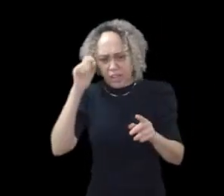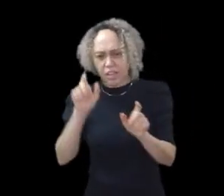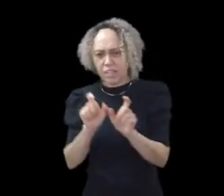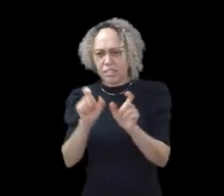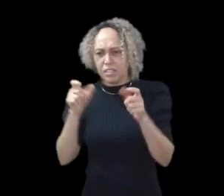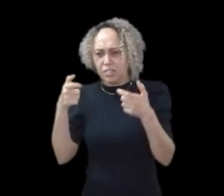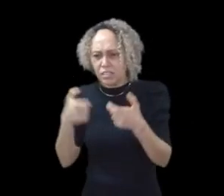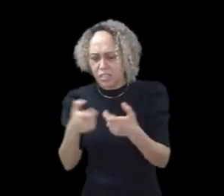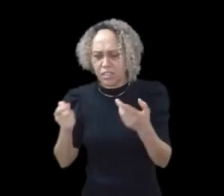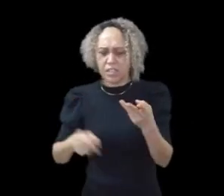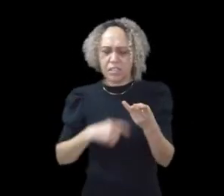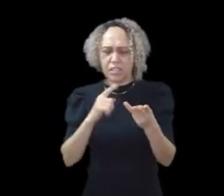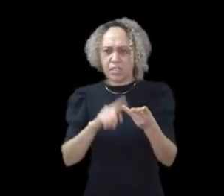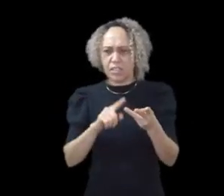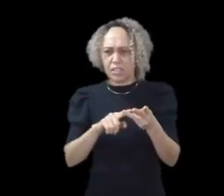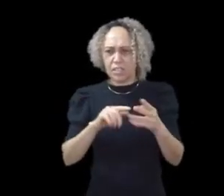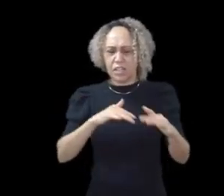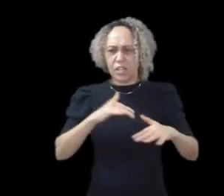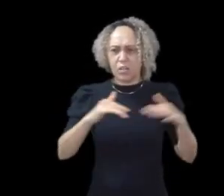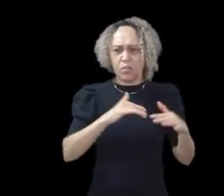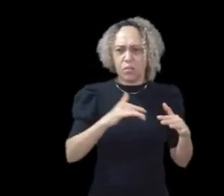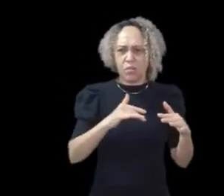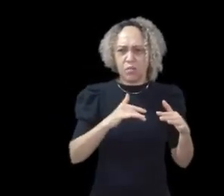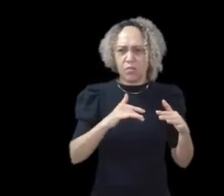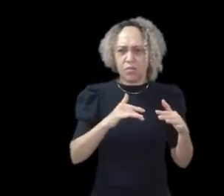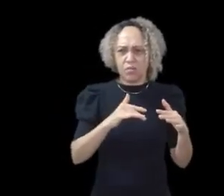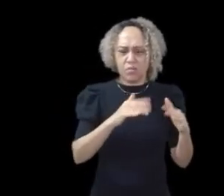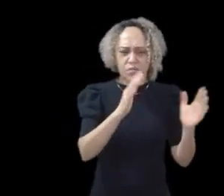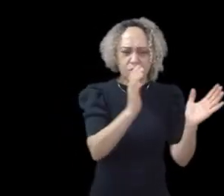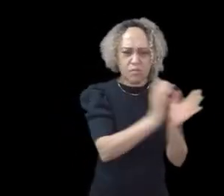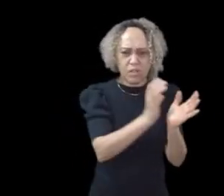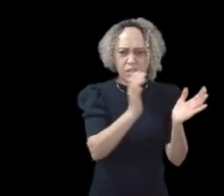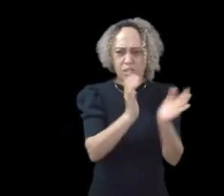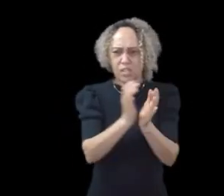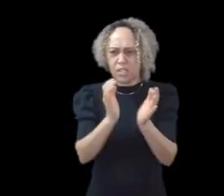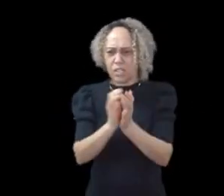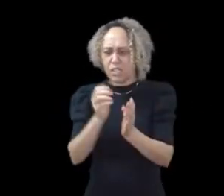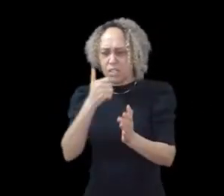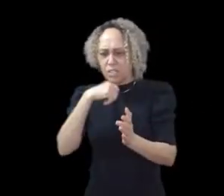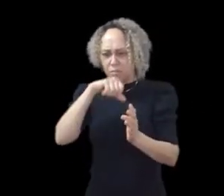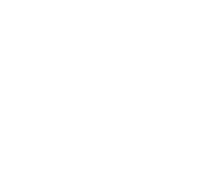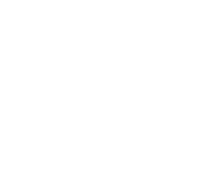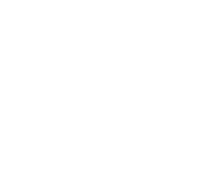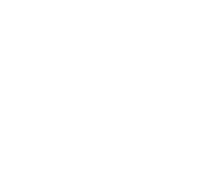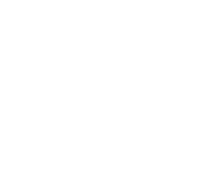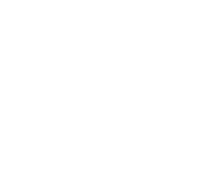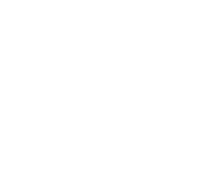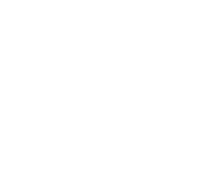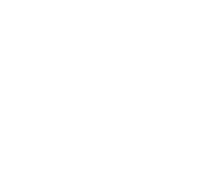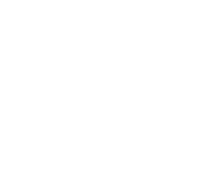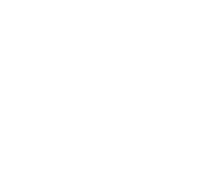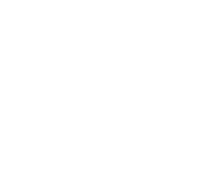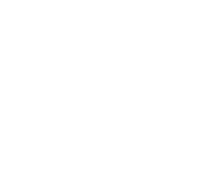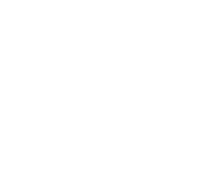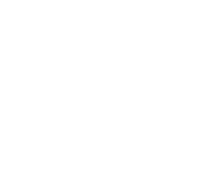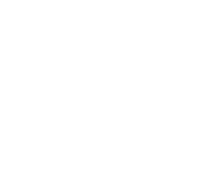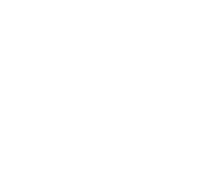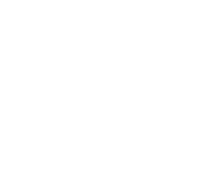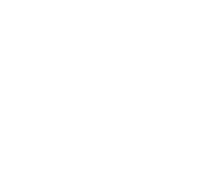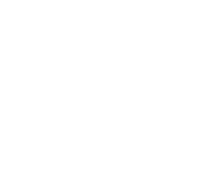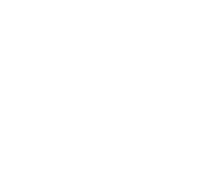Depois, você tem o movimento de cada tipo de maternidade, cada tipo de paternidade. cada não? ...